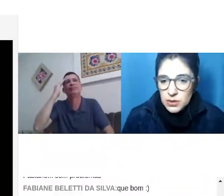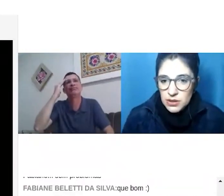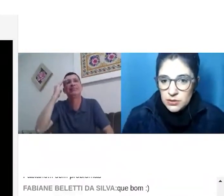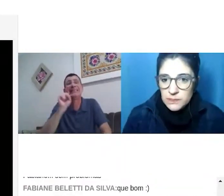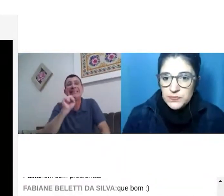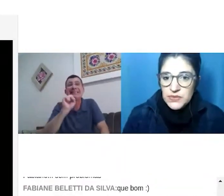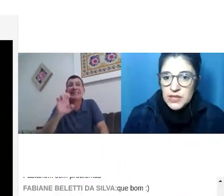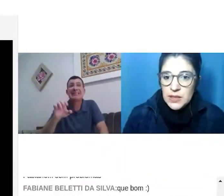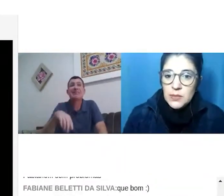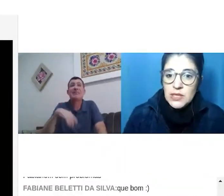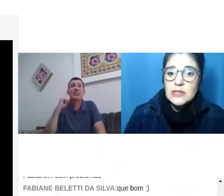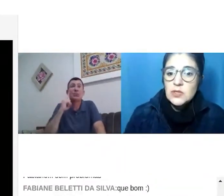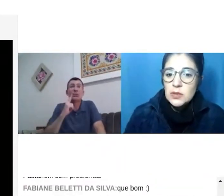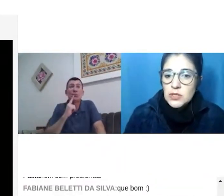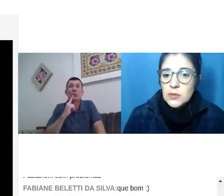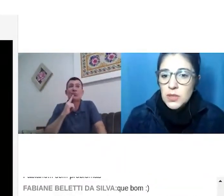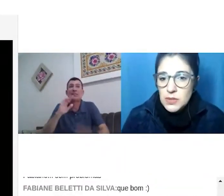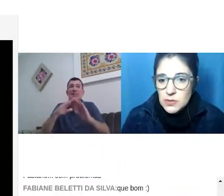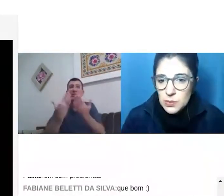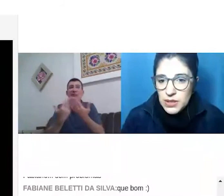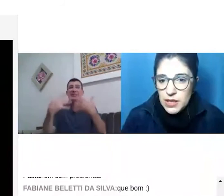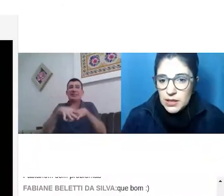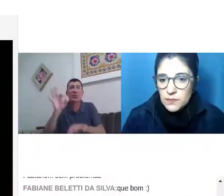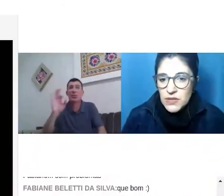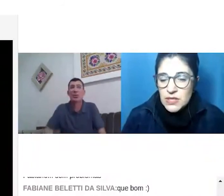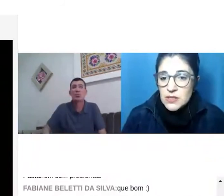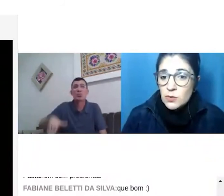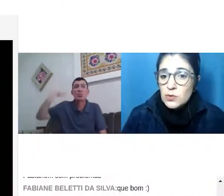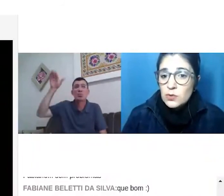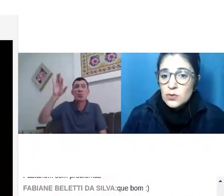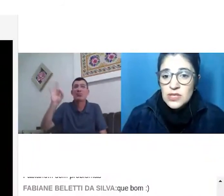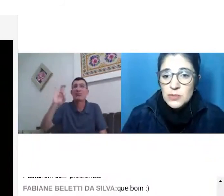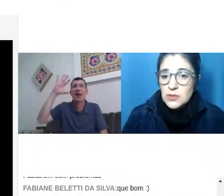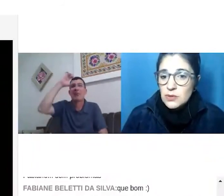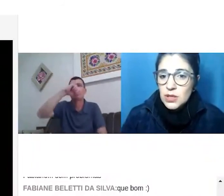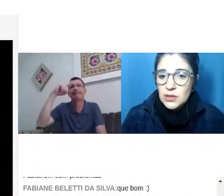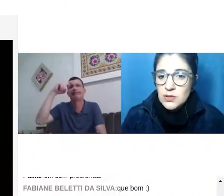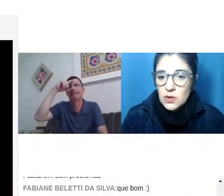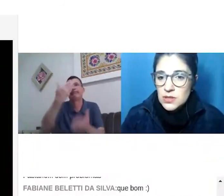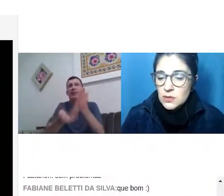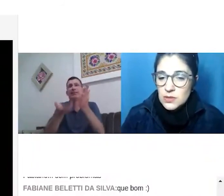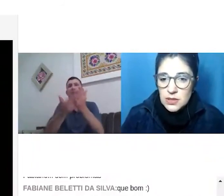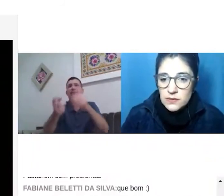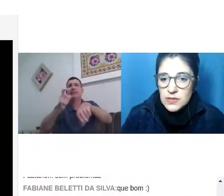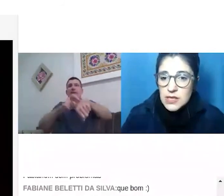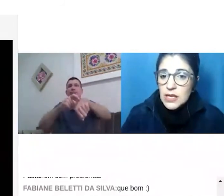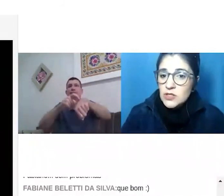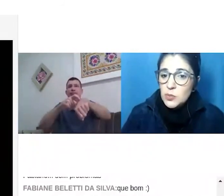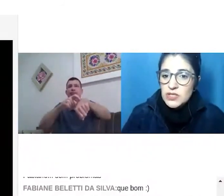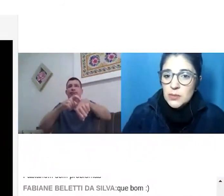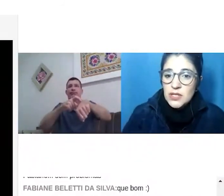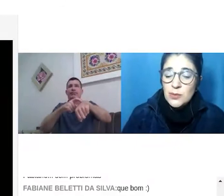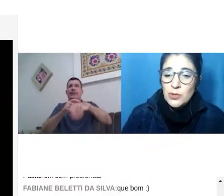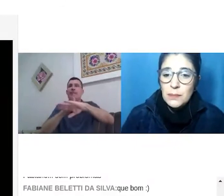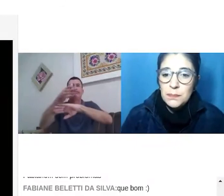escola bilingue. Mas antigamente era bem mais complicado. Se algum surdo sempre estudou em escolas inclusivas a gente